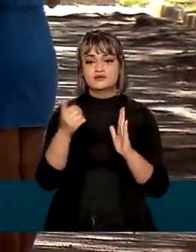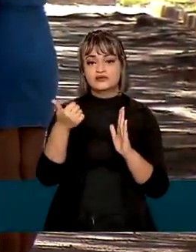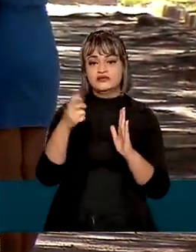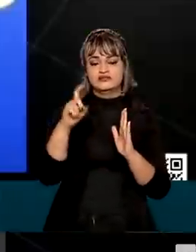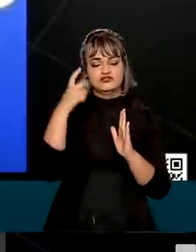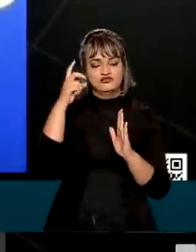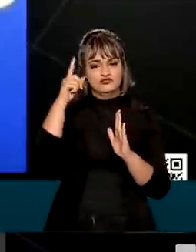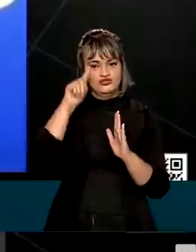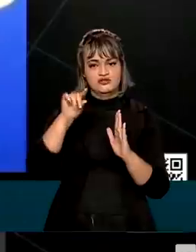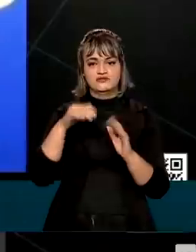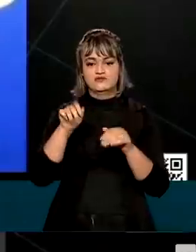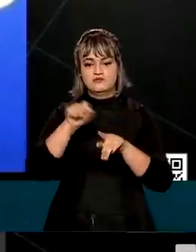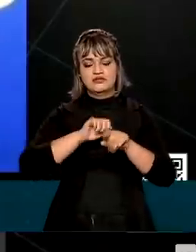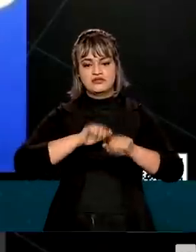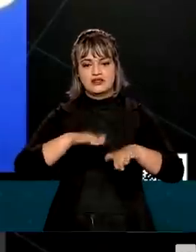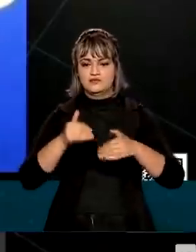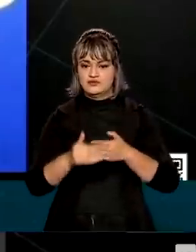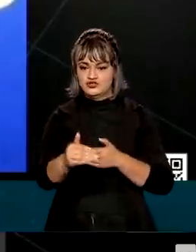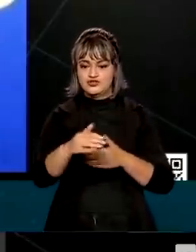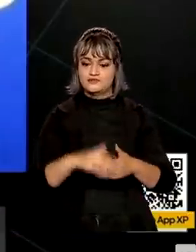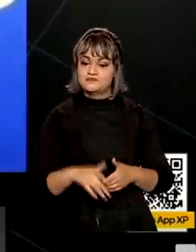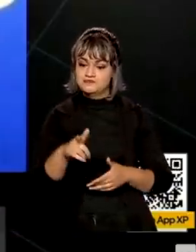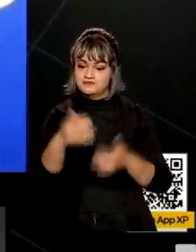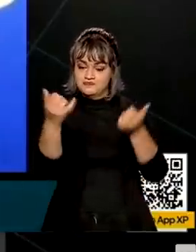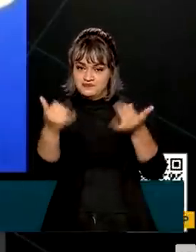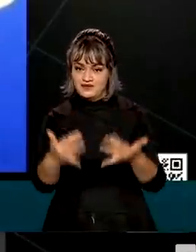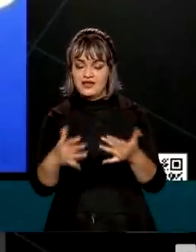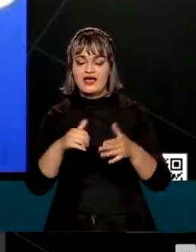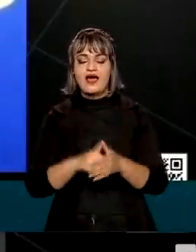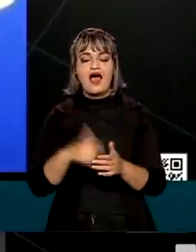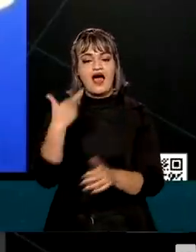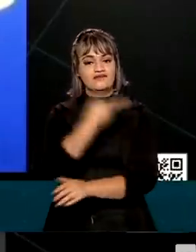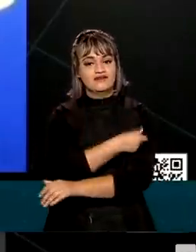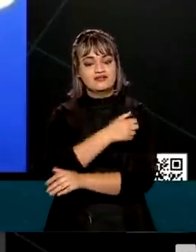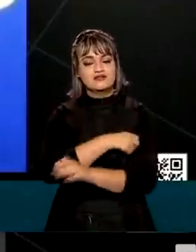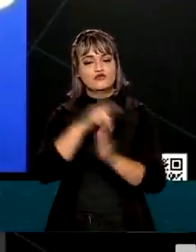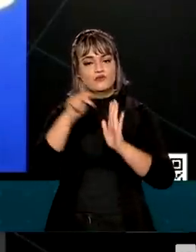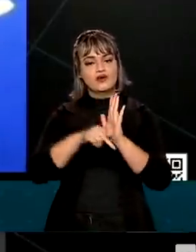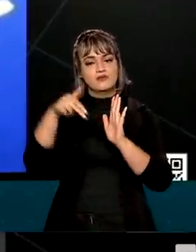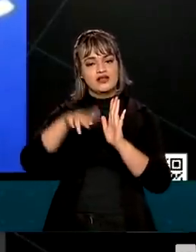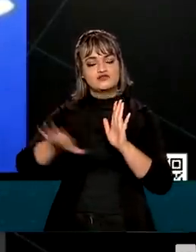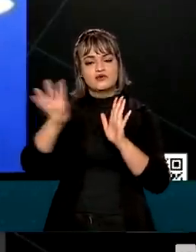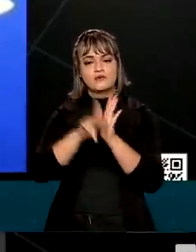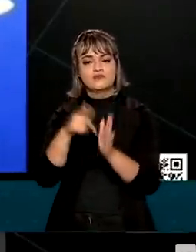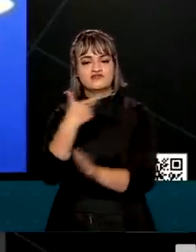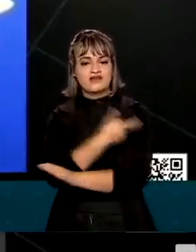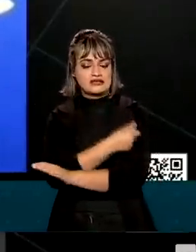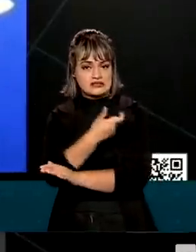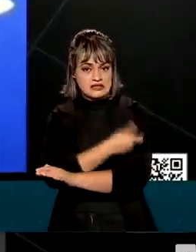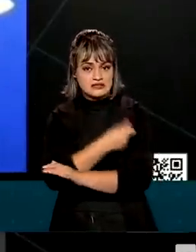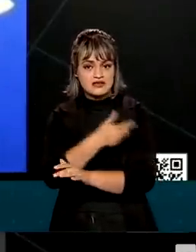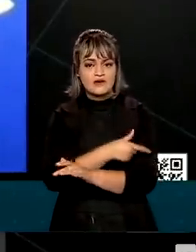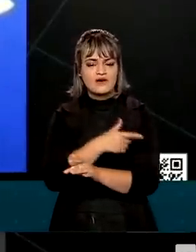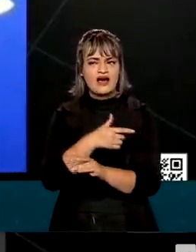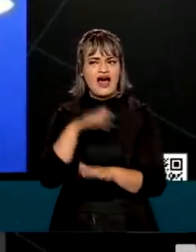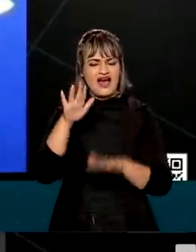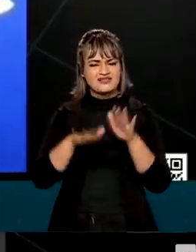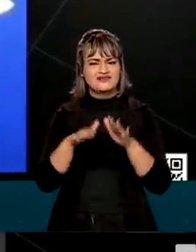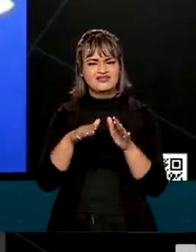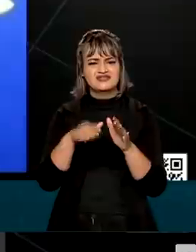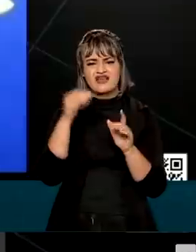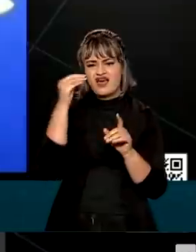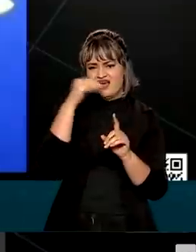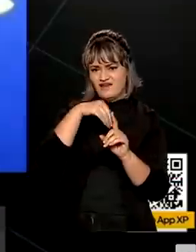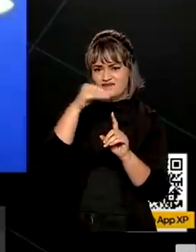de setembro. Nós sabemos que há vacinas no Programa Nacional de Imunização que têm uma eficácia muito baixa em